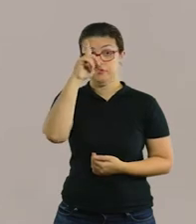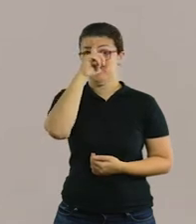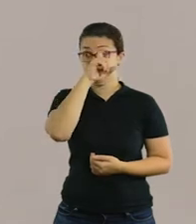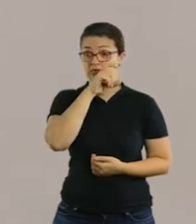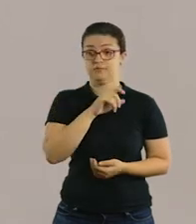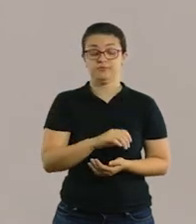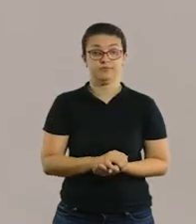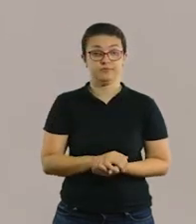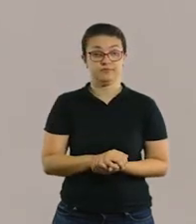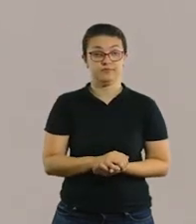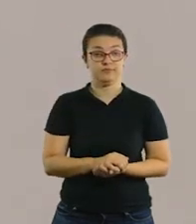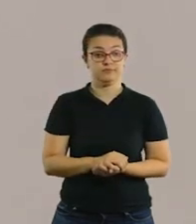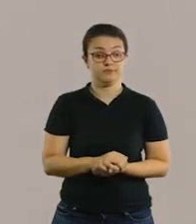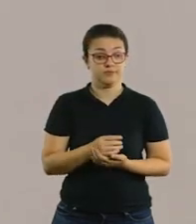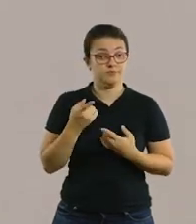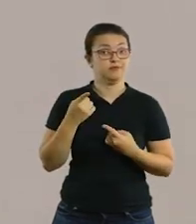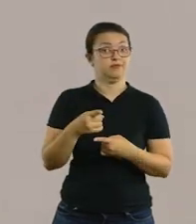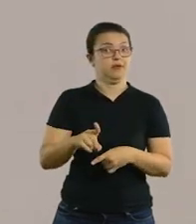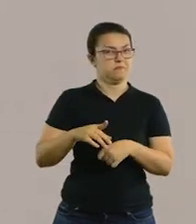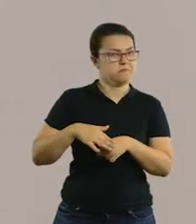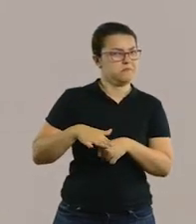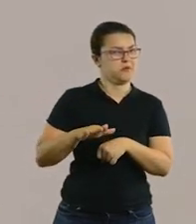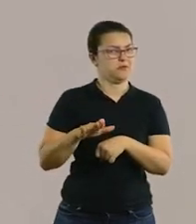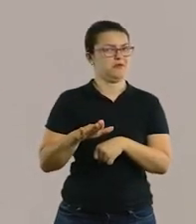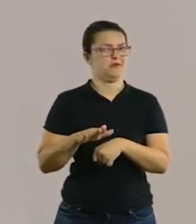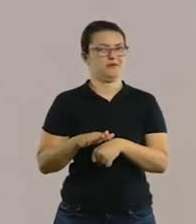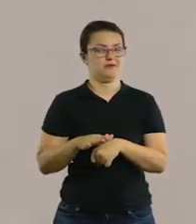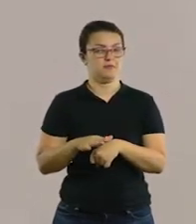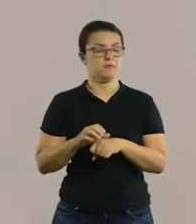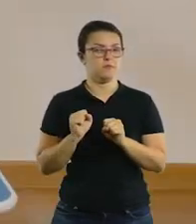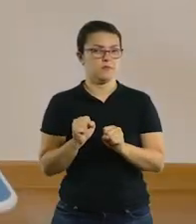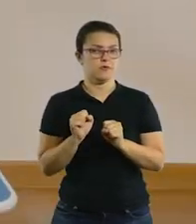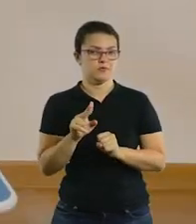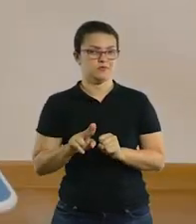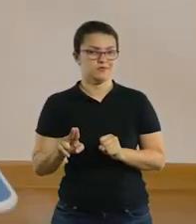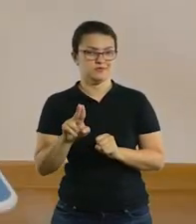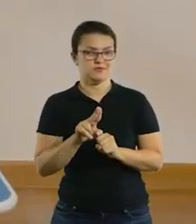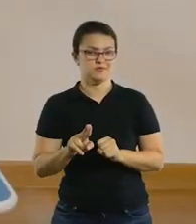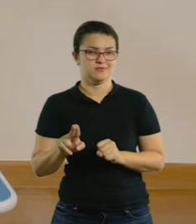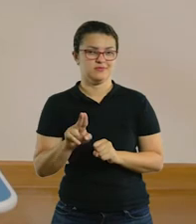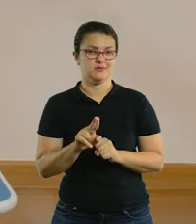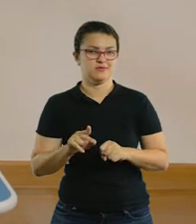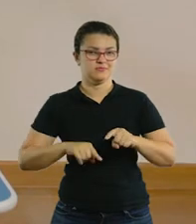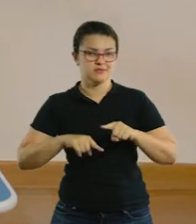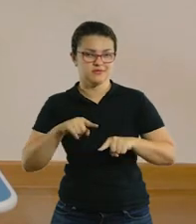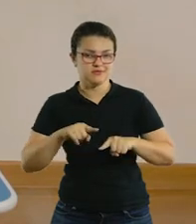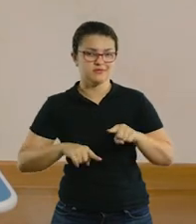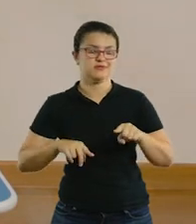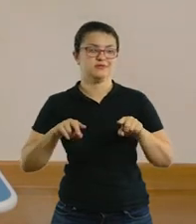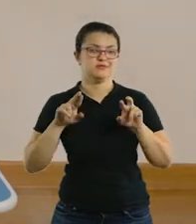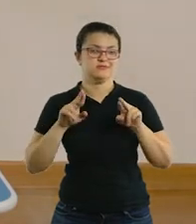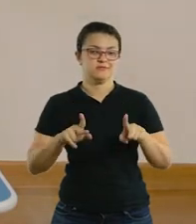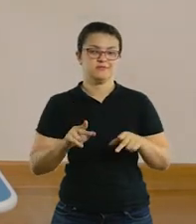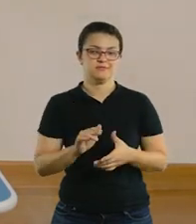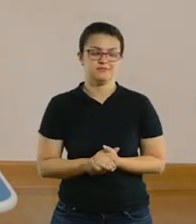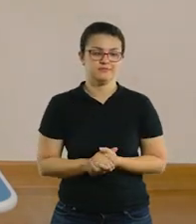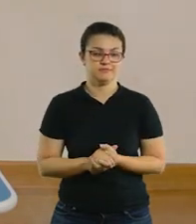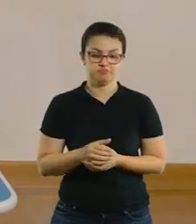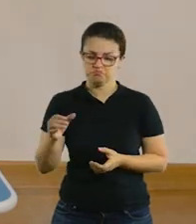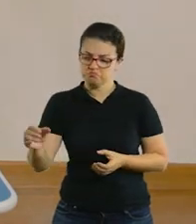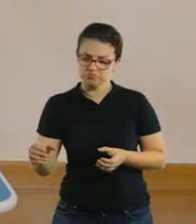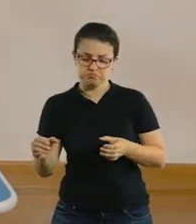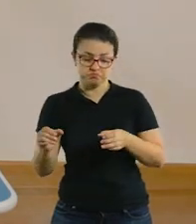dificultar um pouco, proporcionar um maior desafio, você pode usar dois objetos diferentes, tá? Então, vou separar aqui a tampinha da